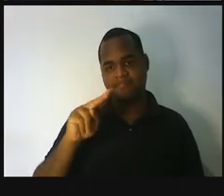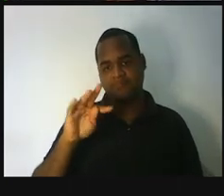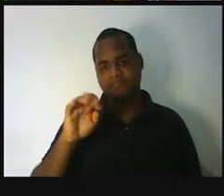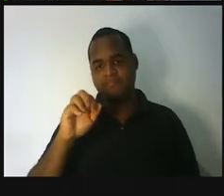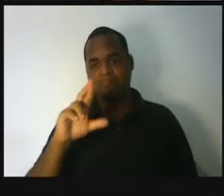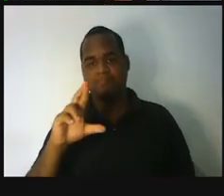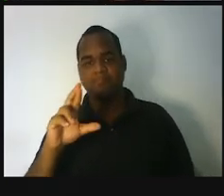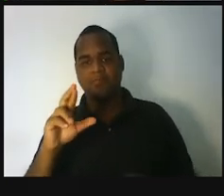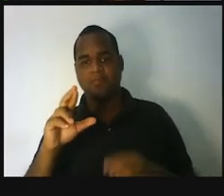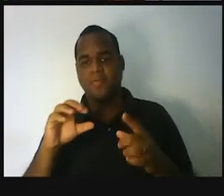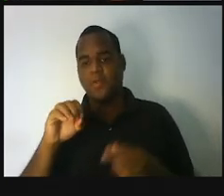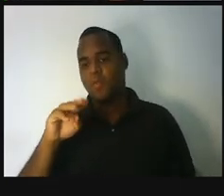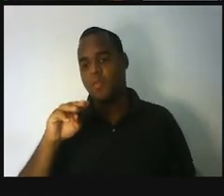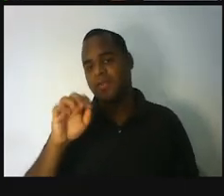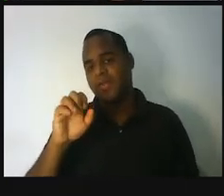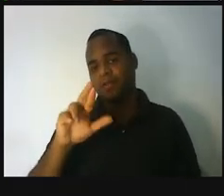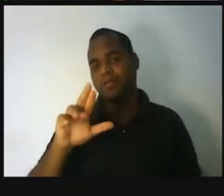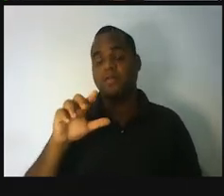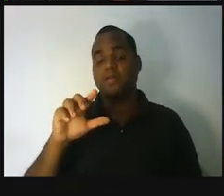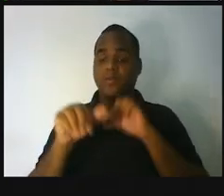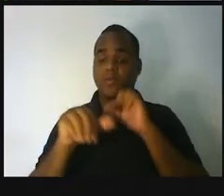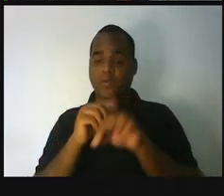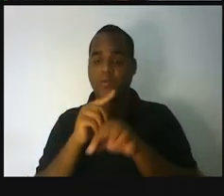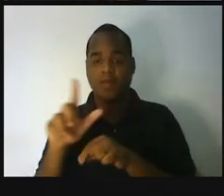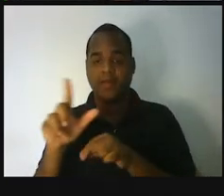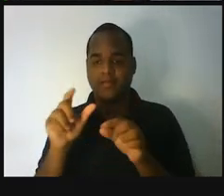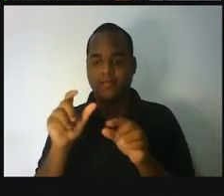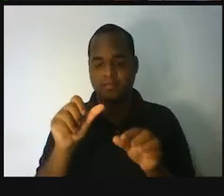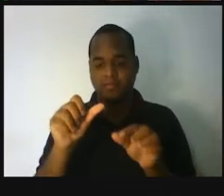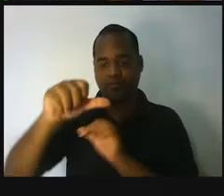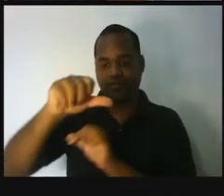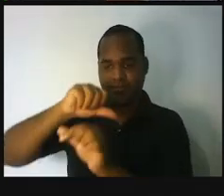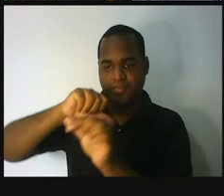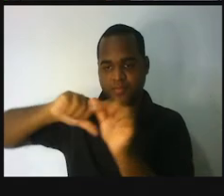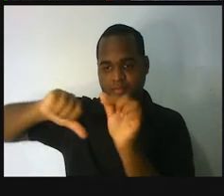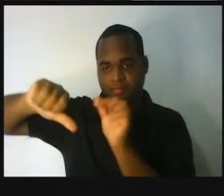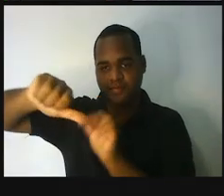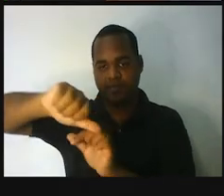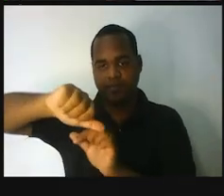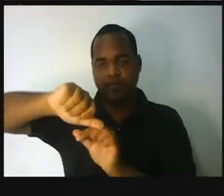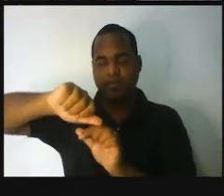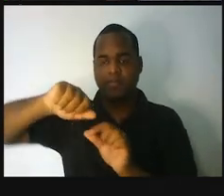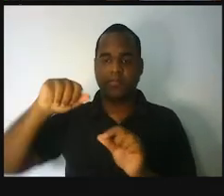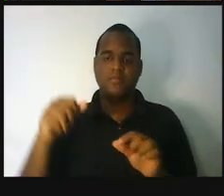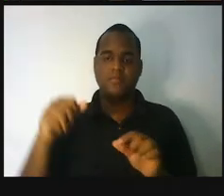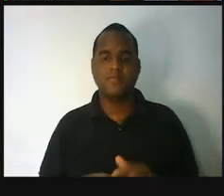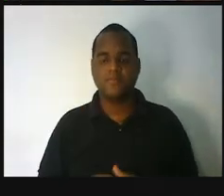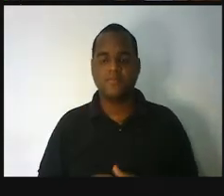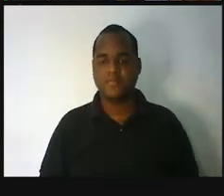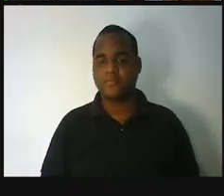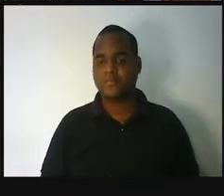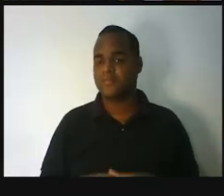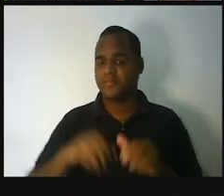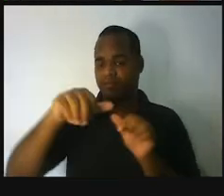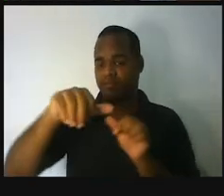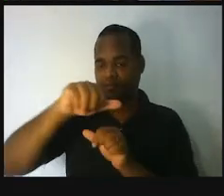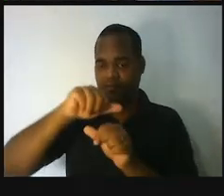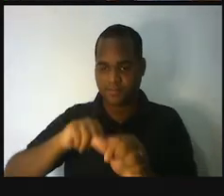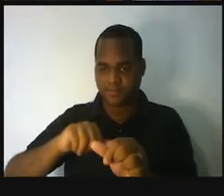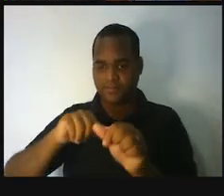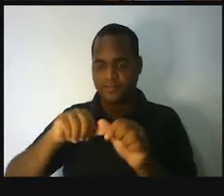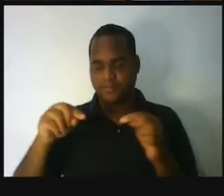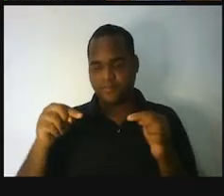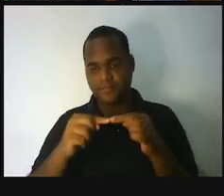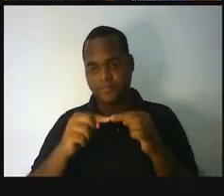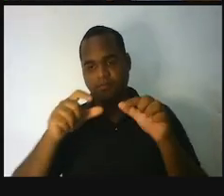posição. Por isso que o nome da propriedade é a propriedade comutativa. Você troca os números de lugar